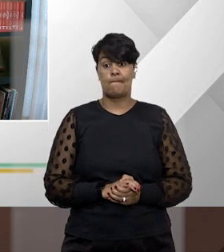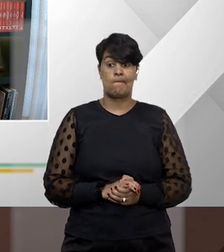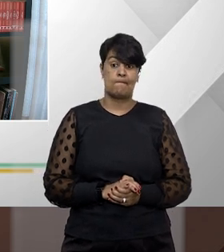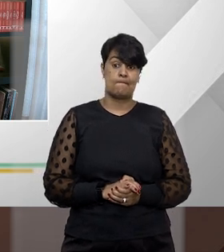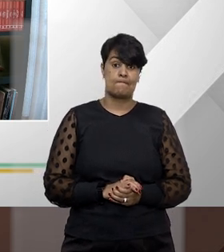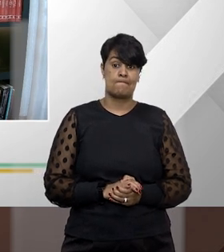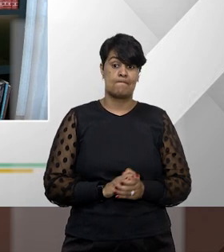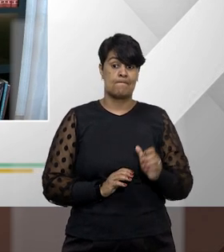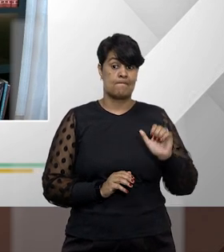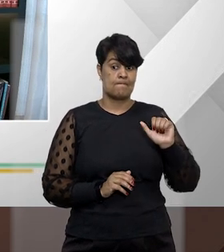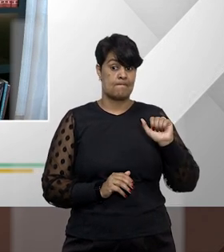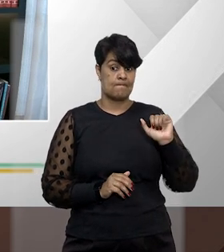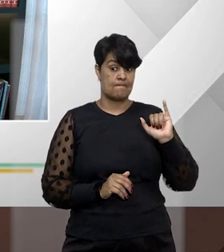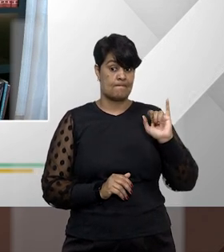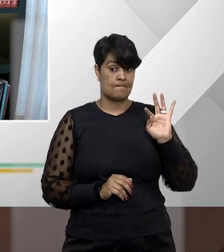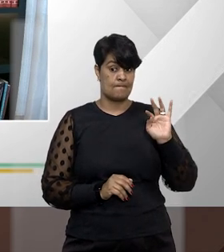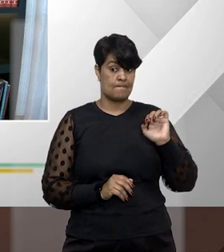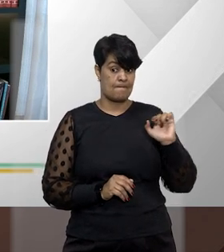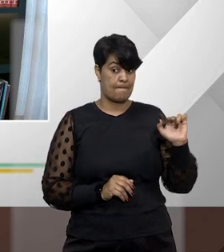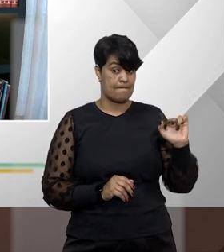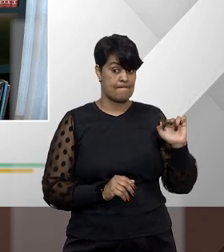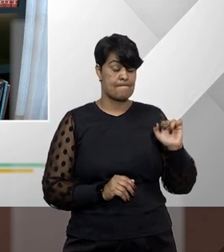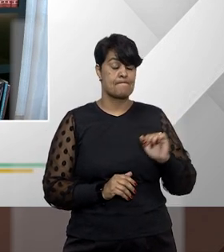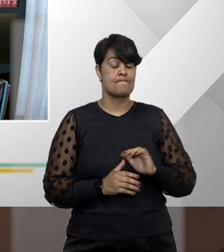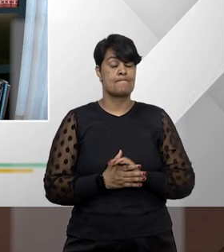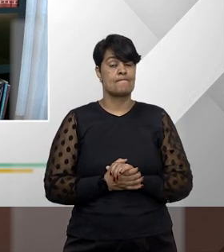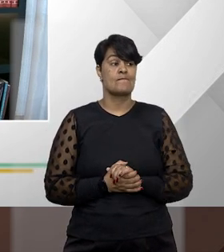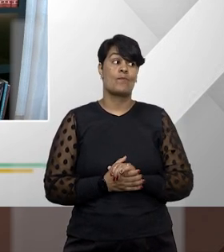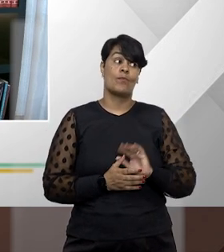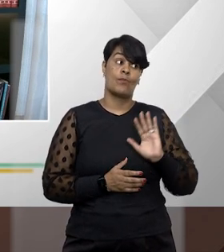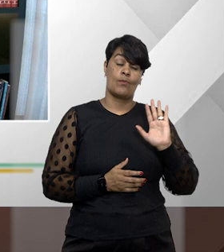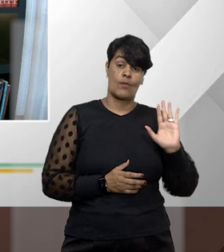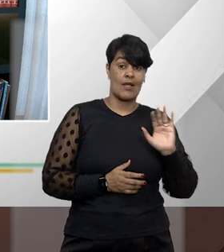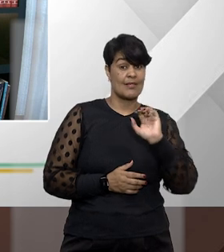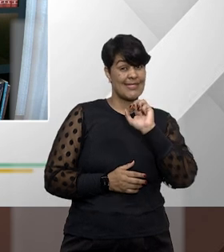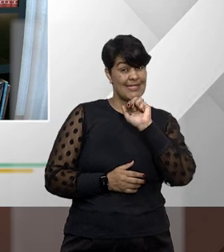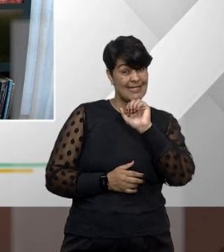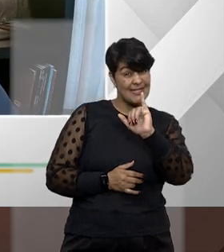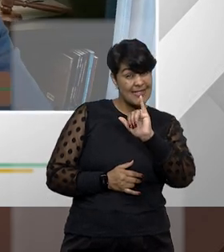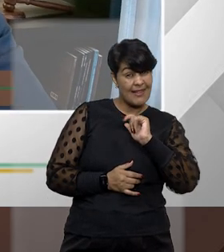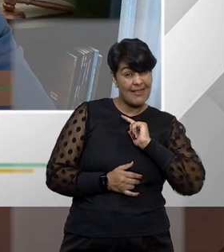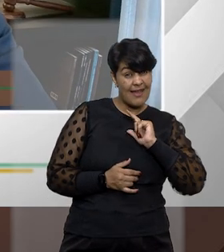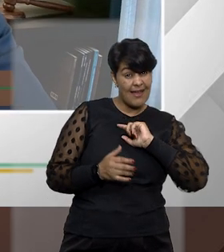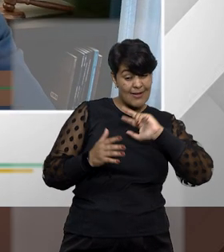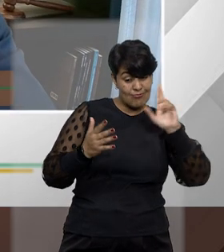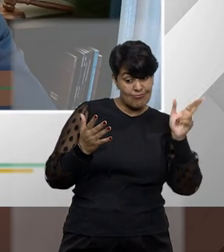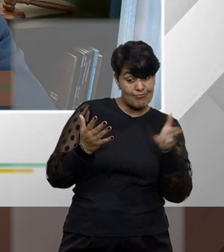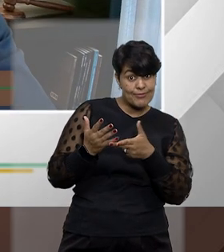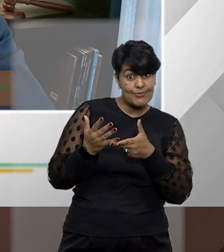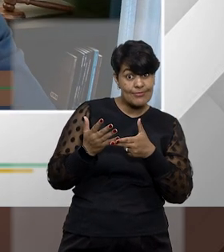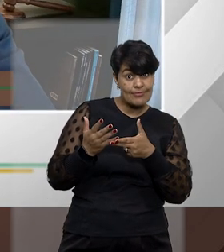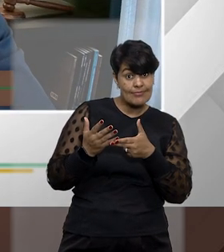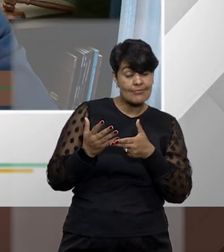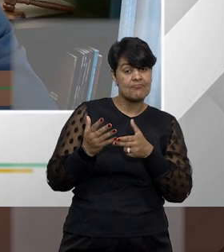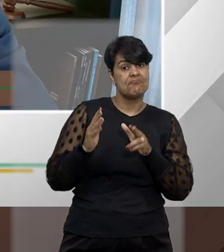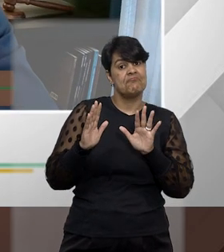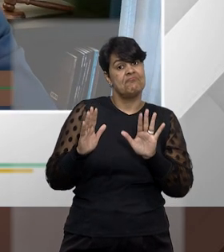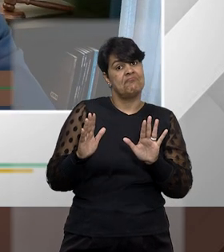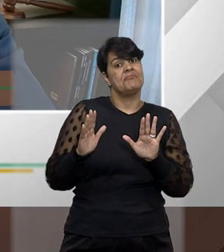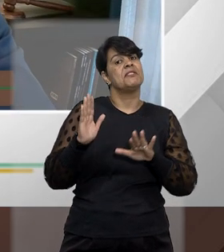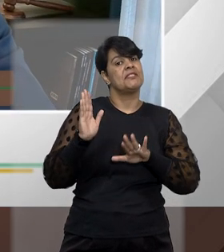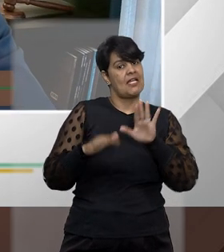se tiver se tiver um recurso pode ser